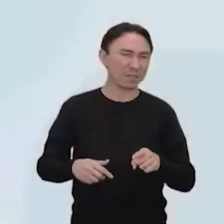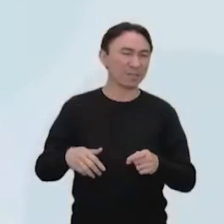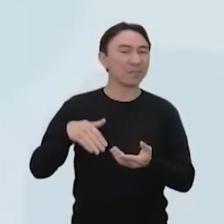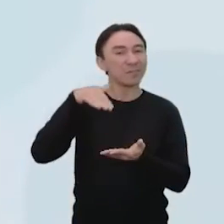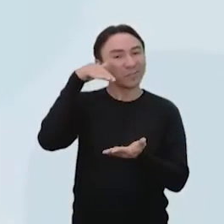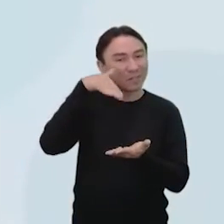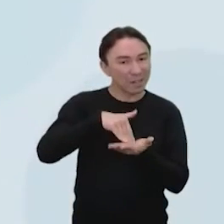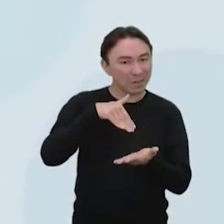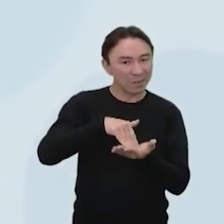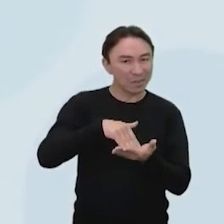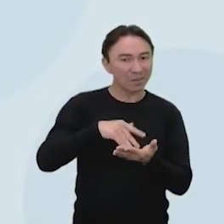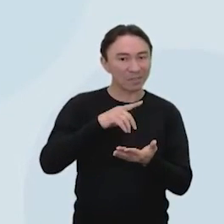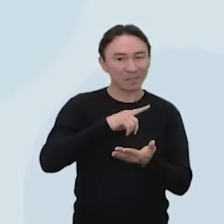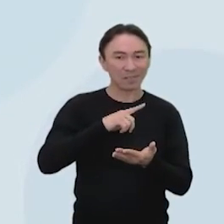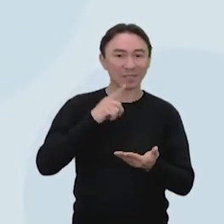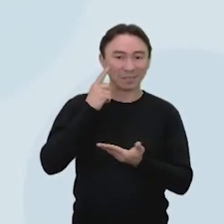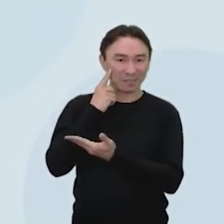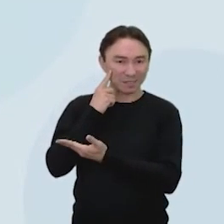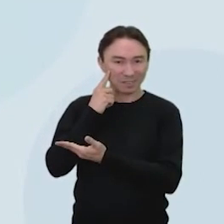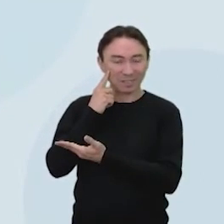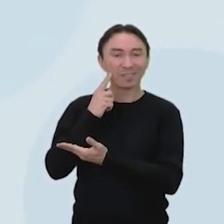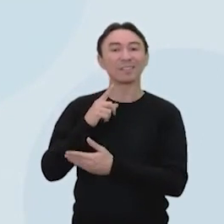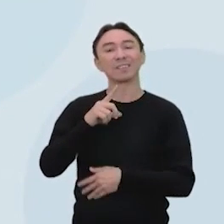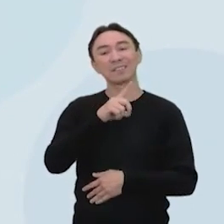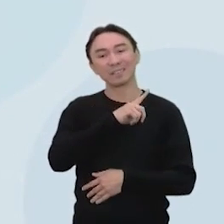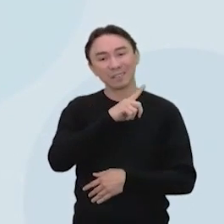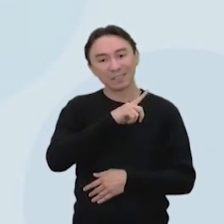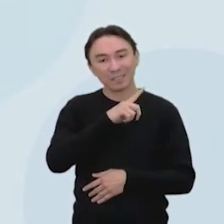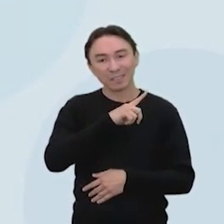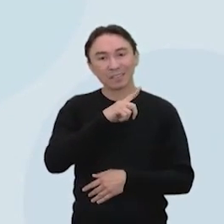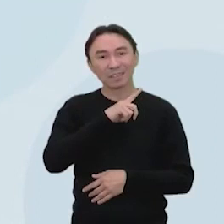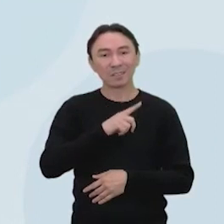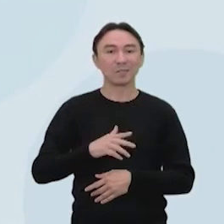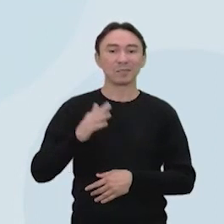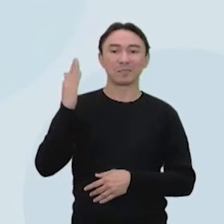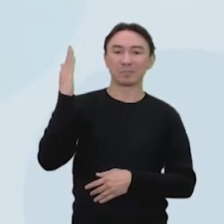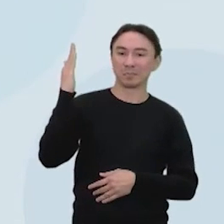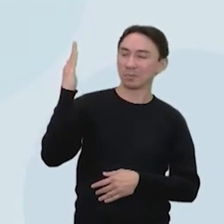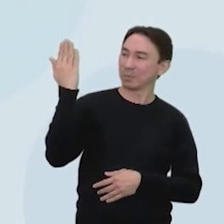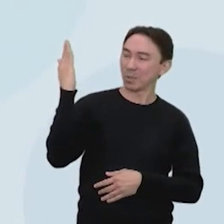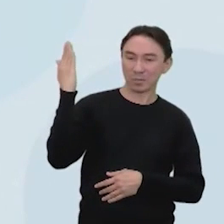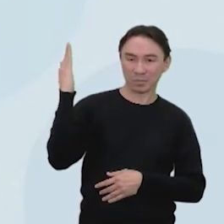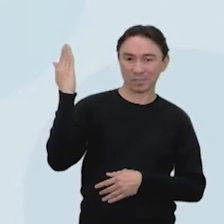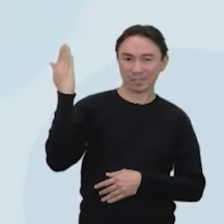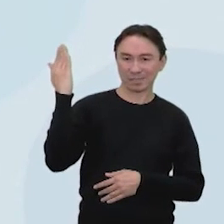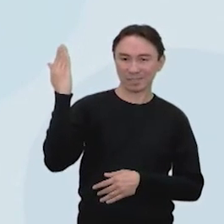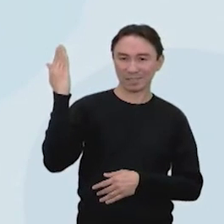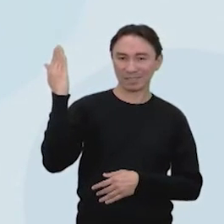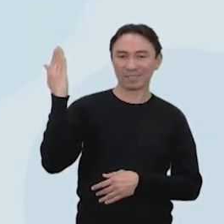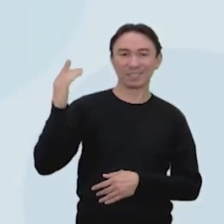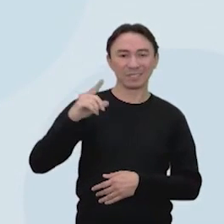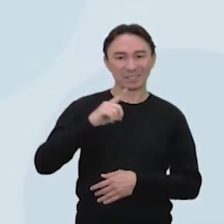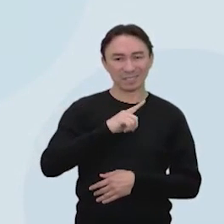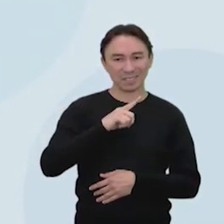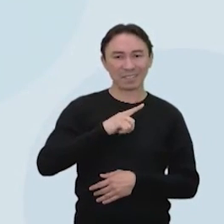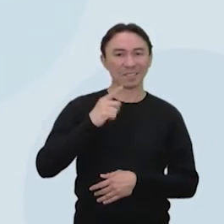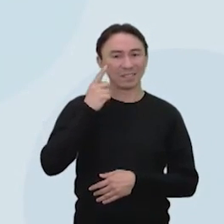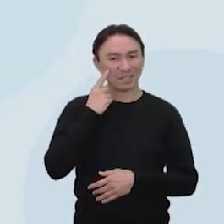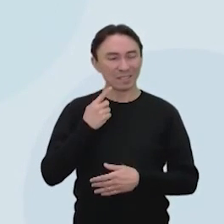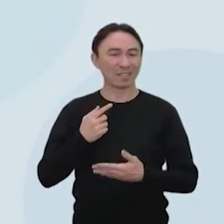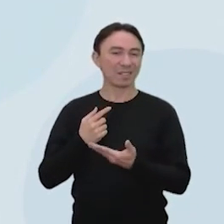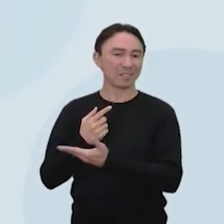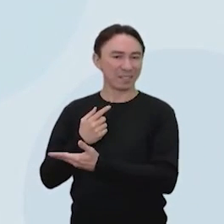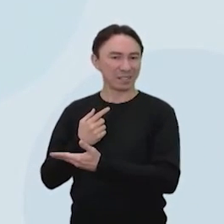quadro tem um espelho. E esse espelho já está mostrando o casal de costas. E aí, a gente consegue ver simbolismos